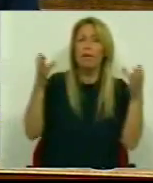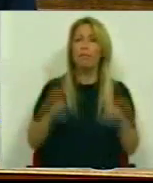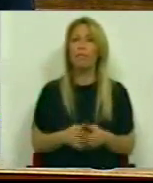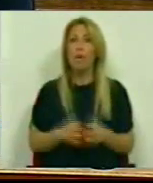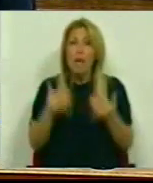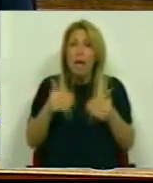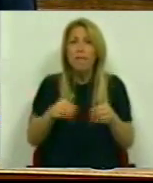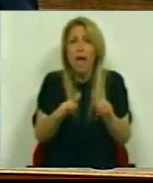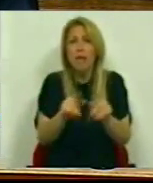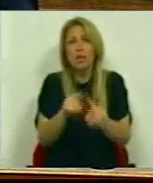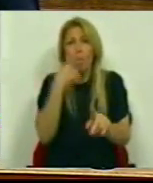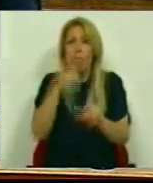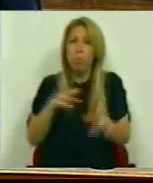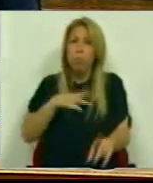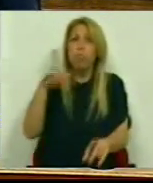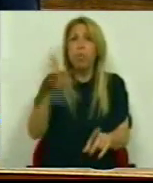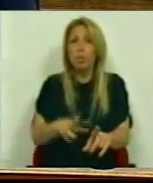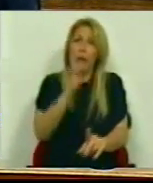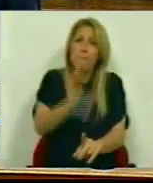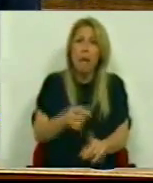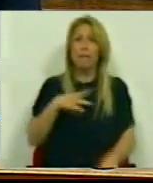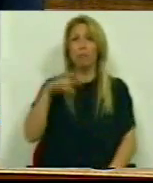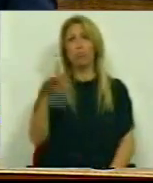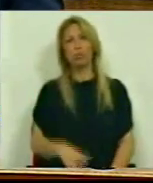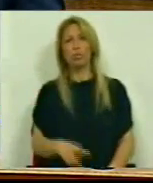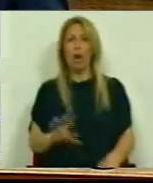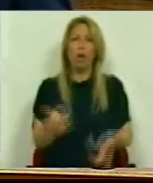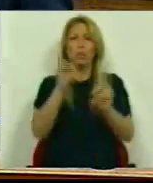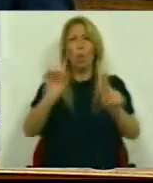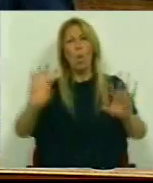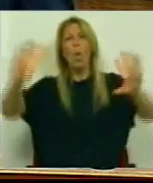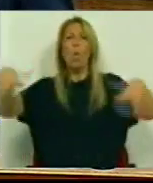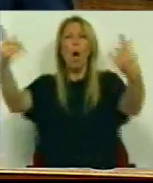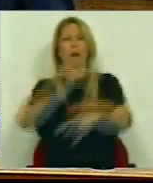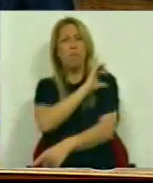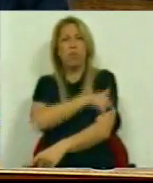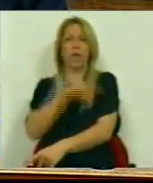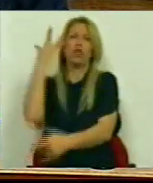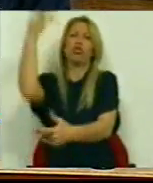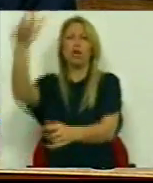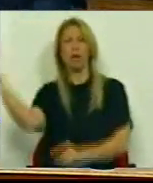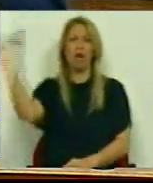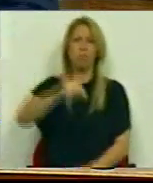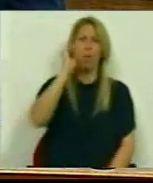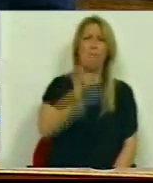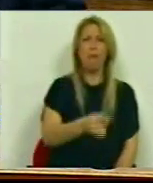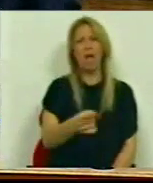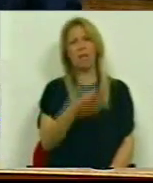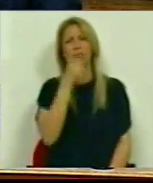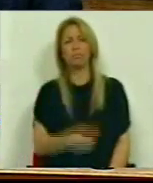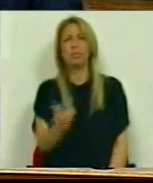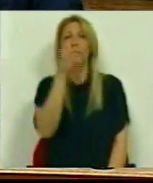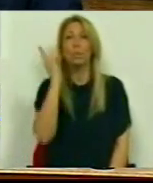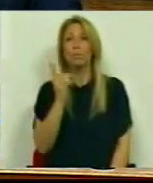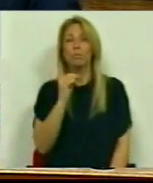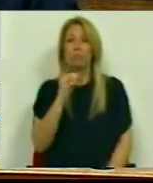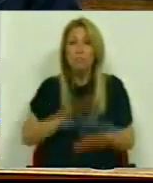ao menos que sejam os portugueses a mandar em Portugal E não qualquer potência estrangeira Renegociando a dívida